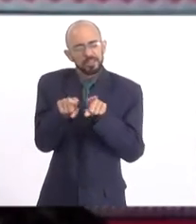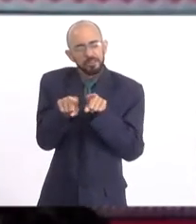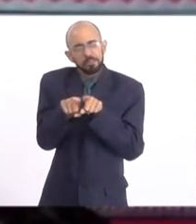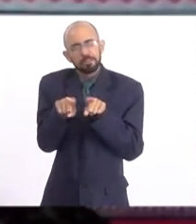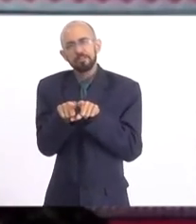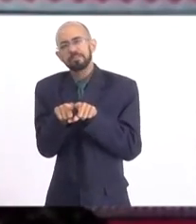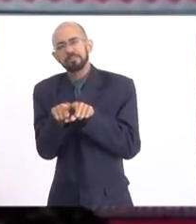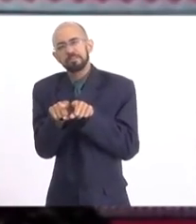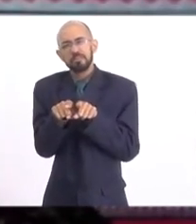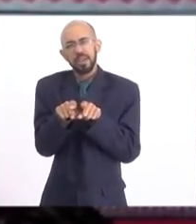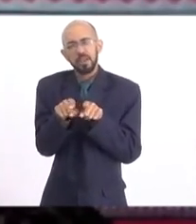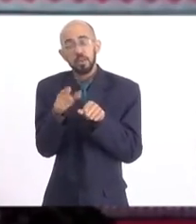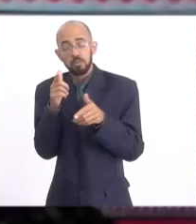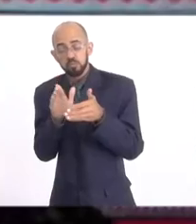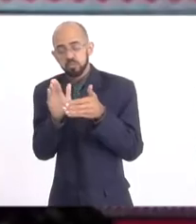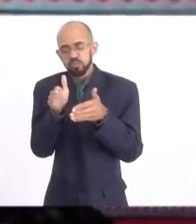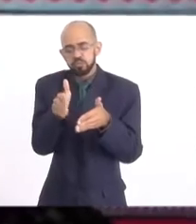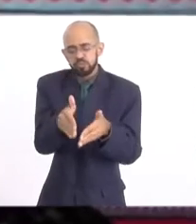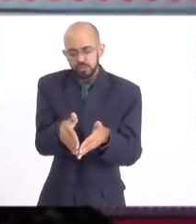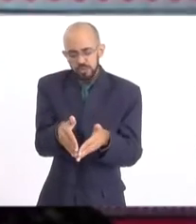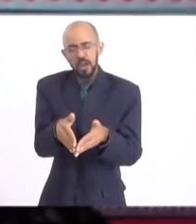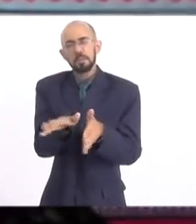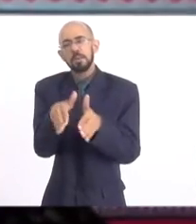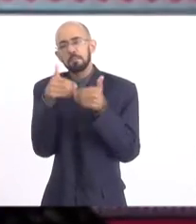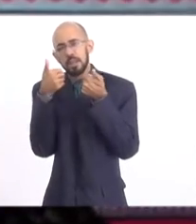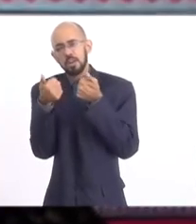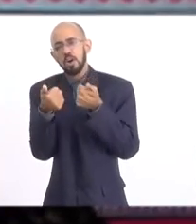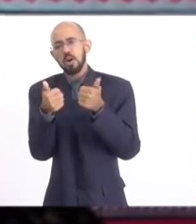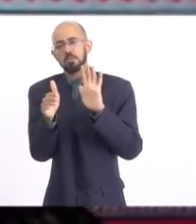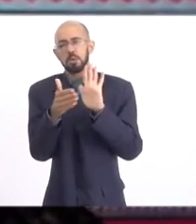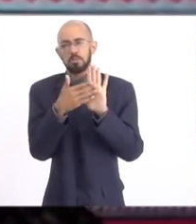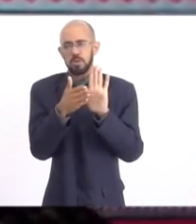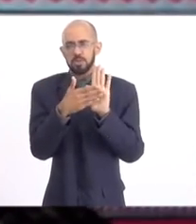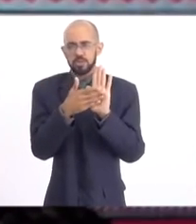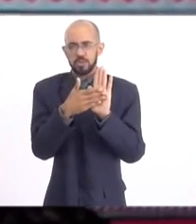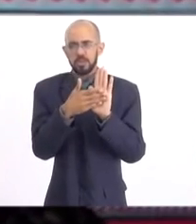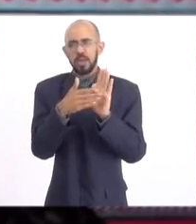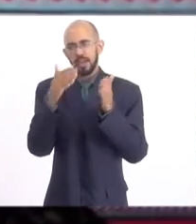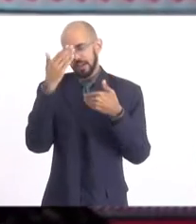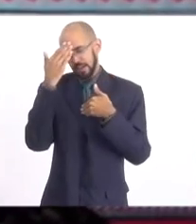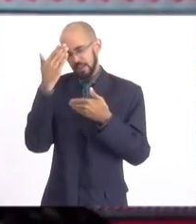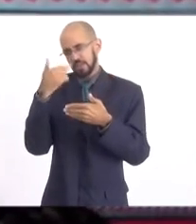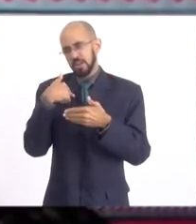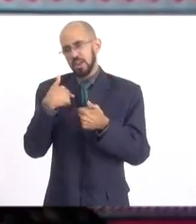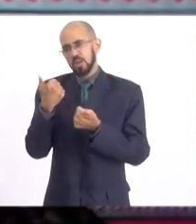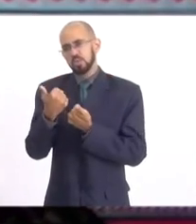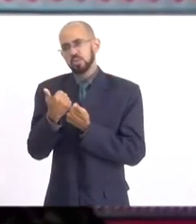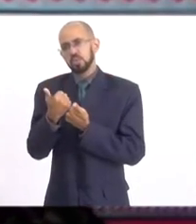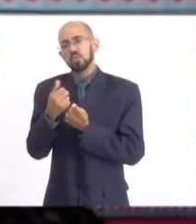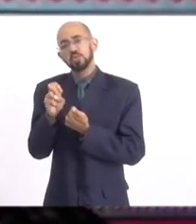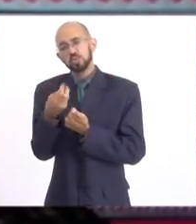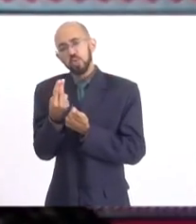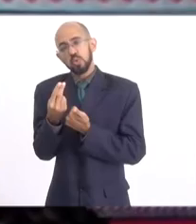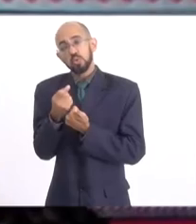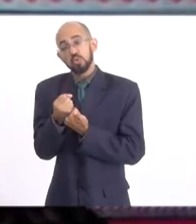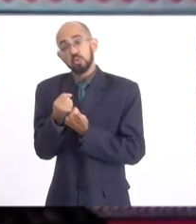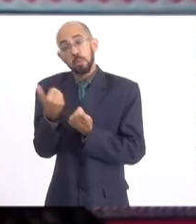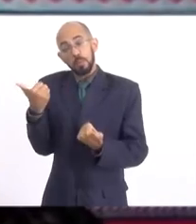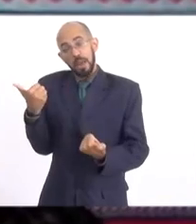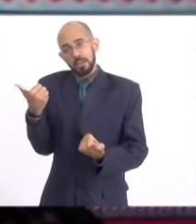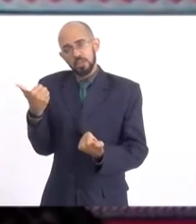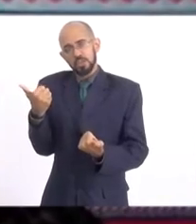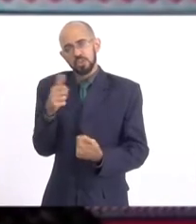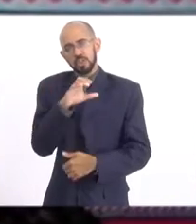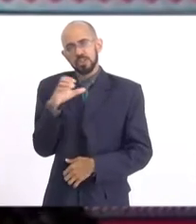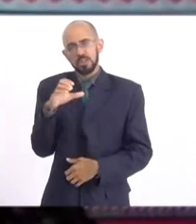melhor proposta. Então, agradecer imensamente. Eu, como membro suplente da CCJ, sempre fui